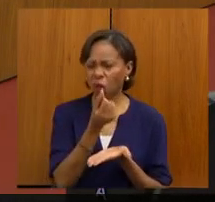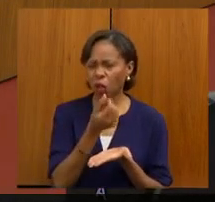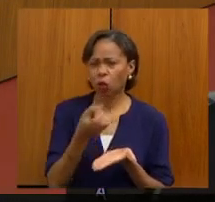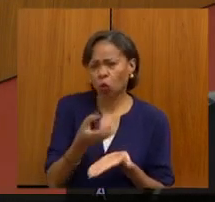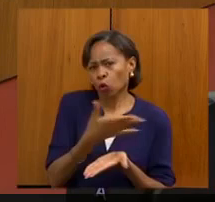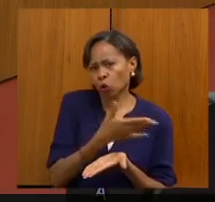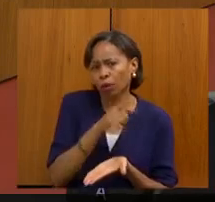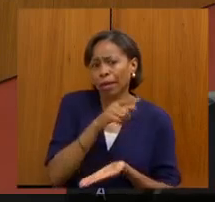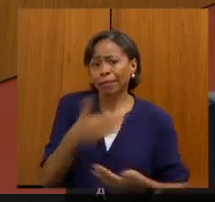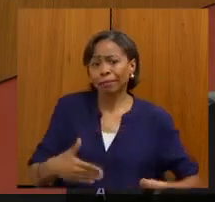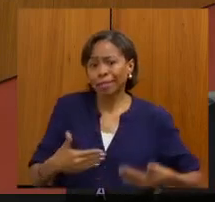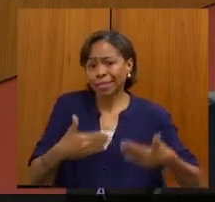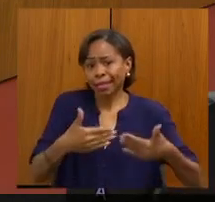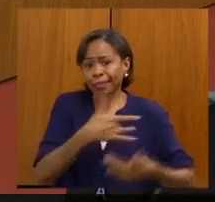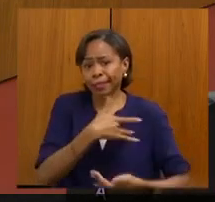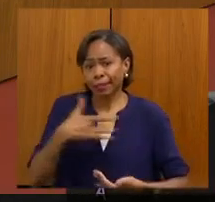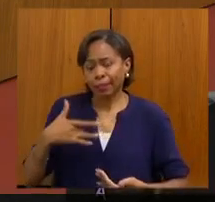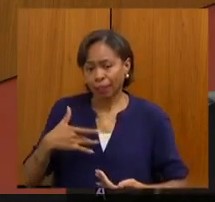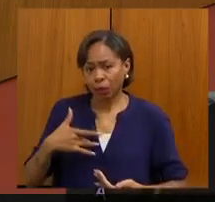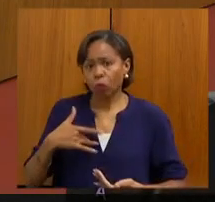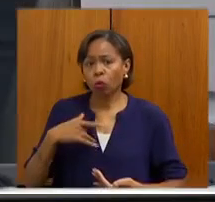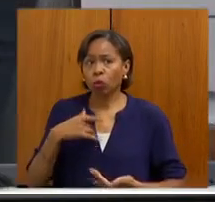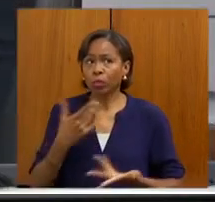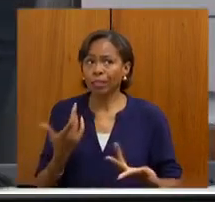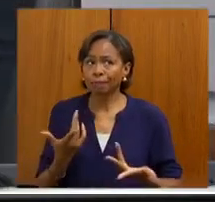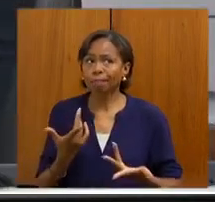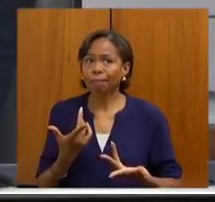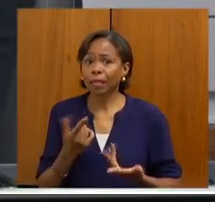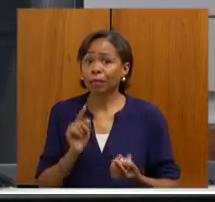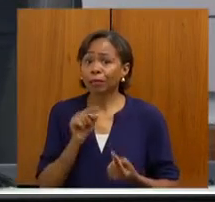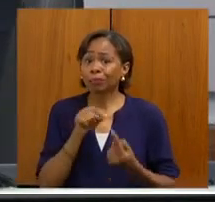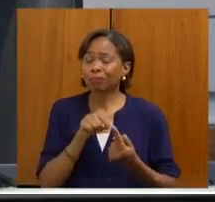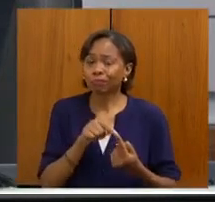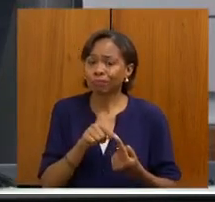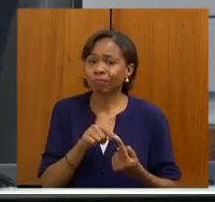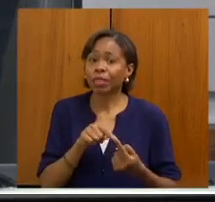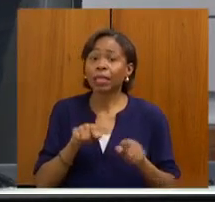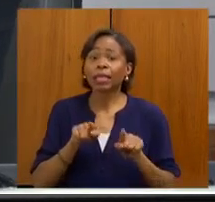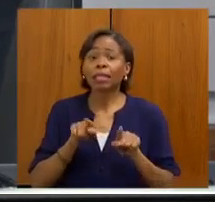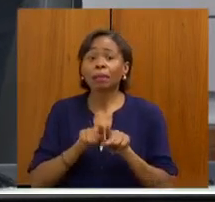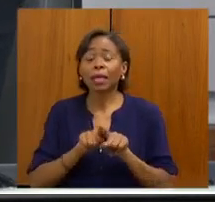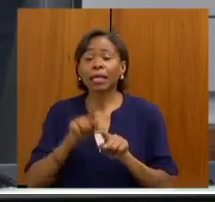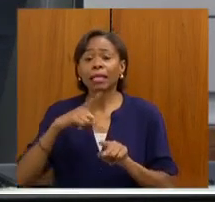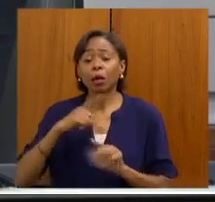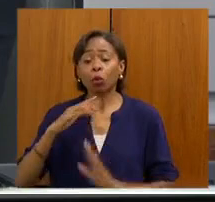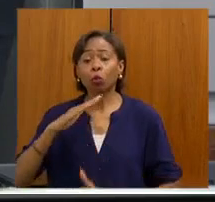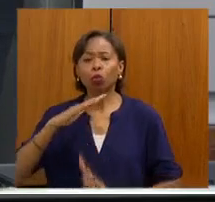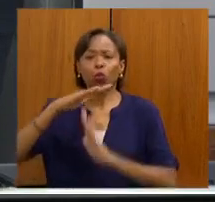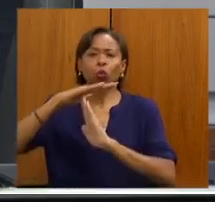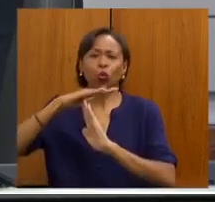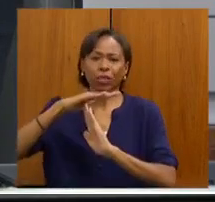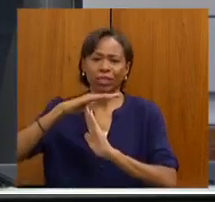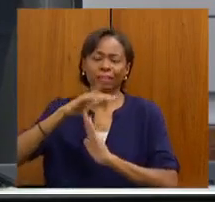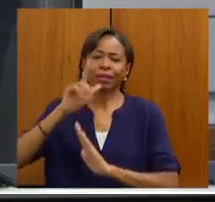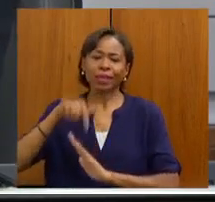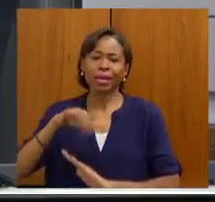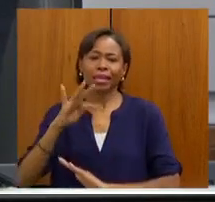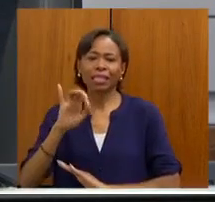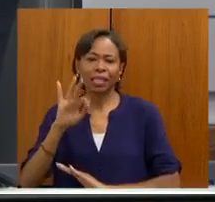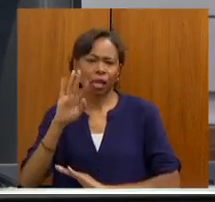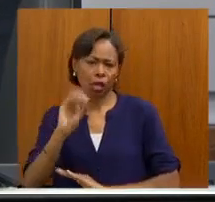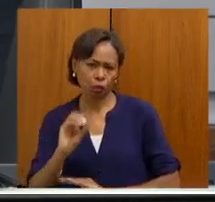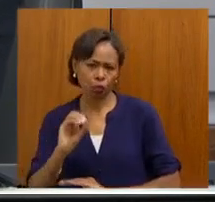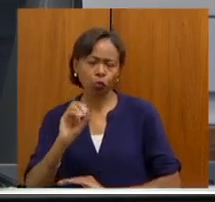é um dos gargalos para a gente conseguir chegar à nossa meta. E o outro ponto é o teto. E, muito vinculado ao Opera